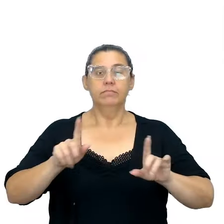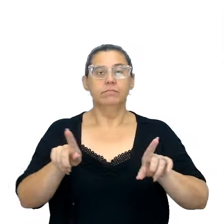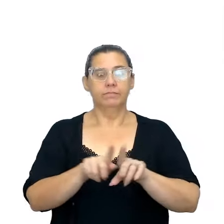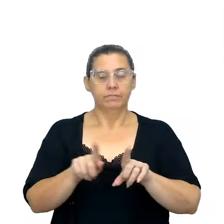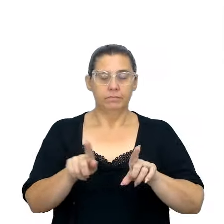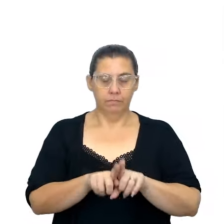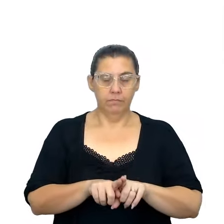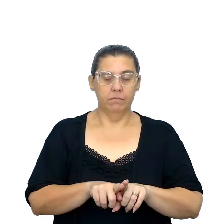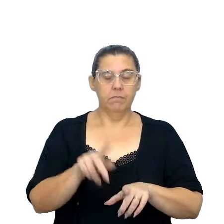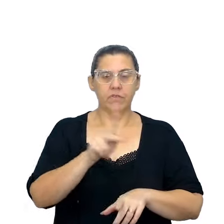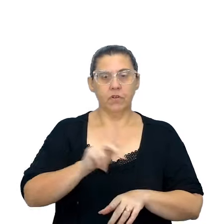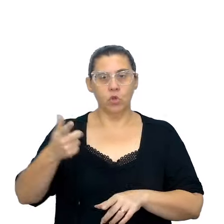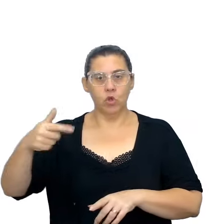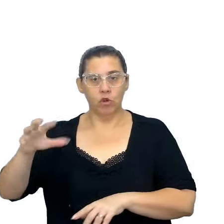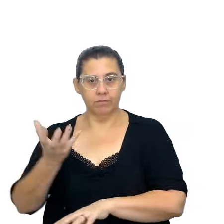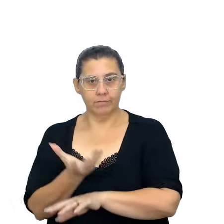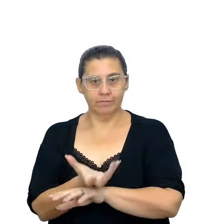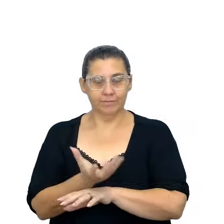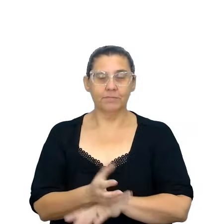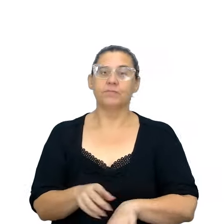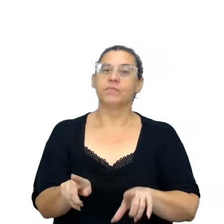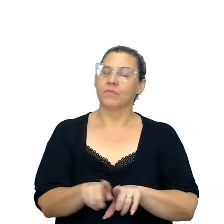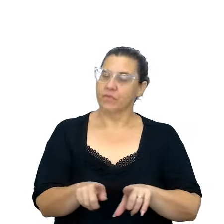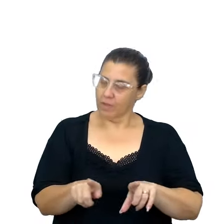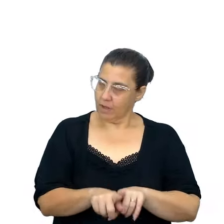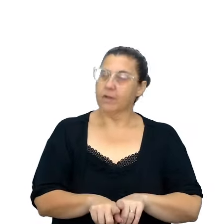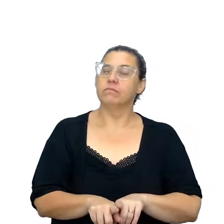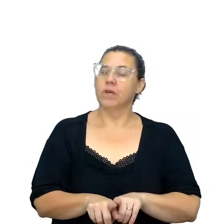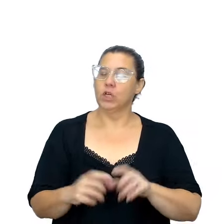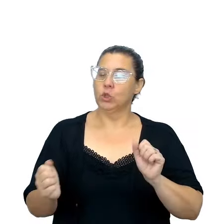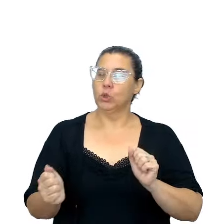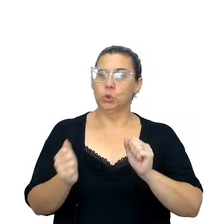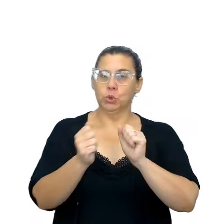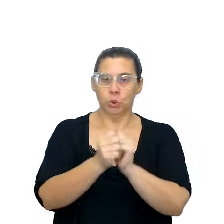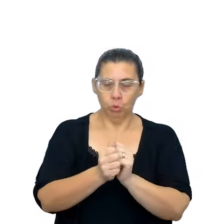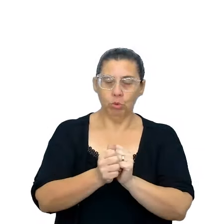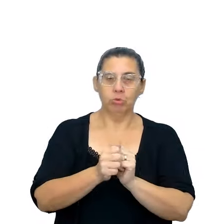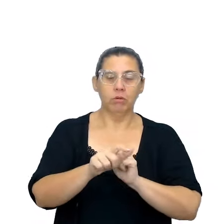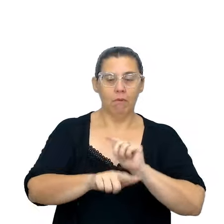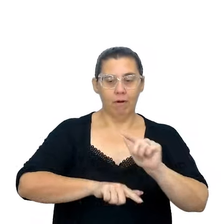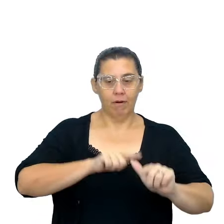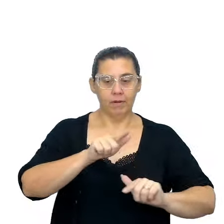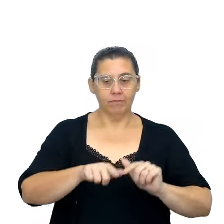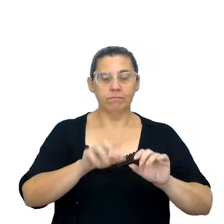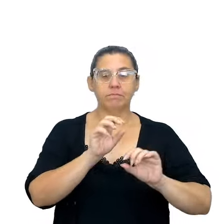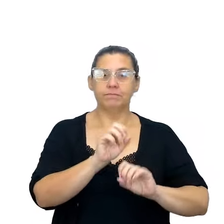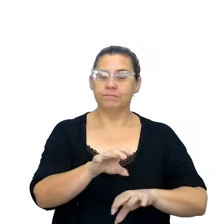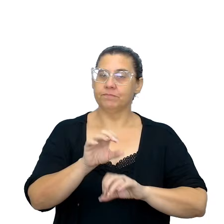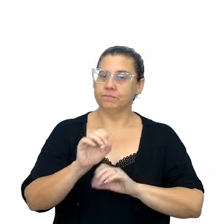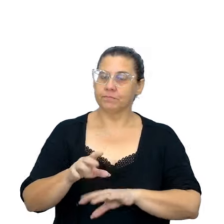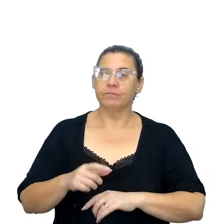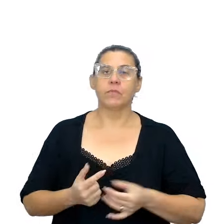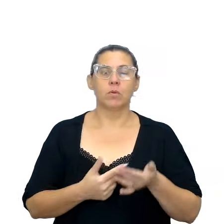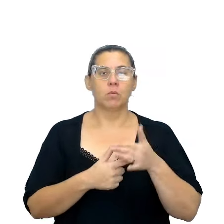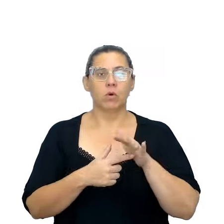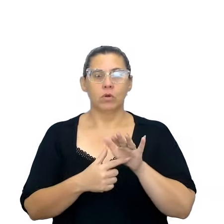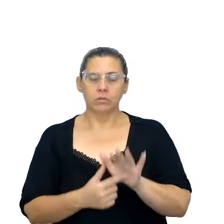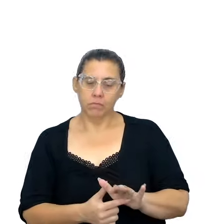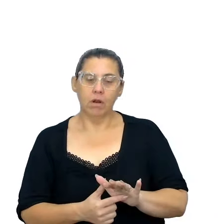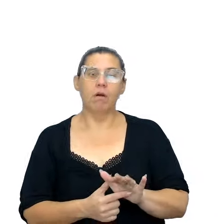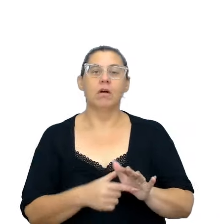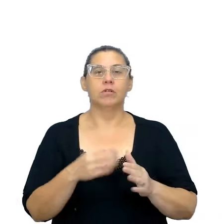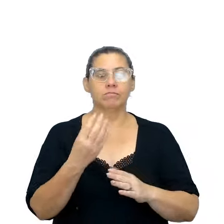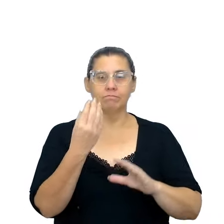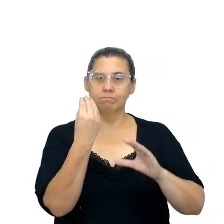professores de outras disciplinas também atuarem juntamente, né, até às vezes levando contribuições